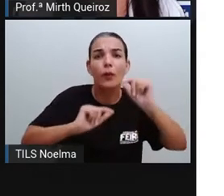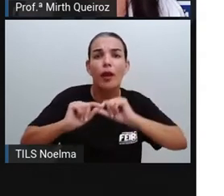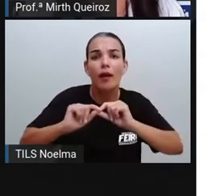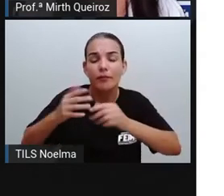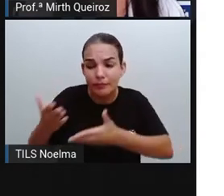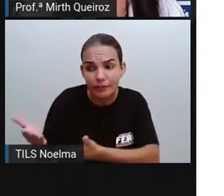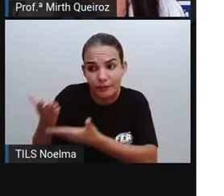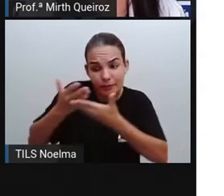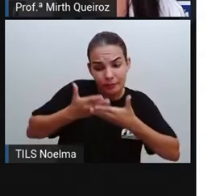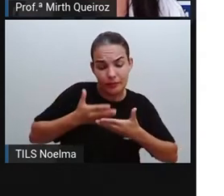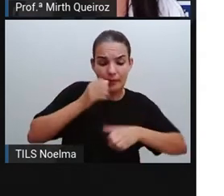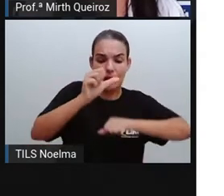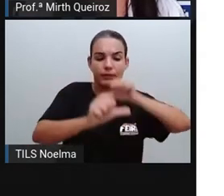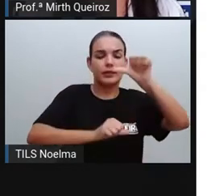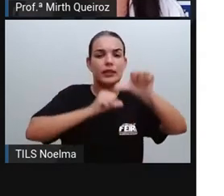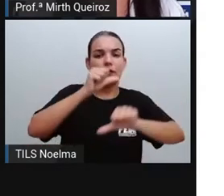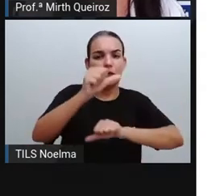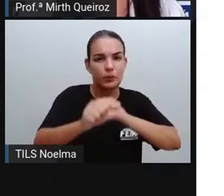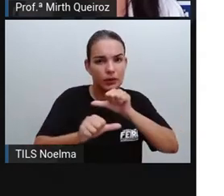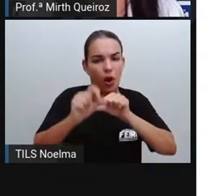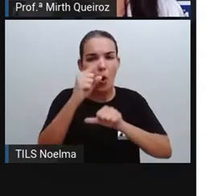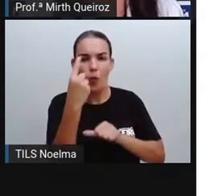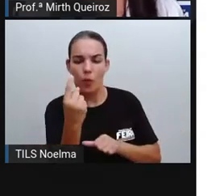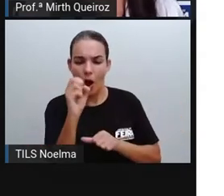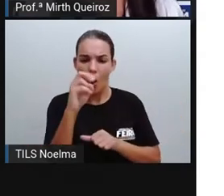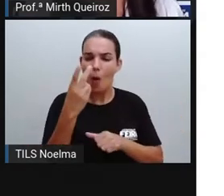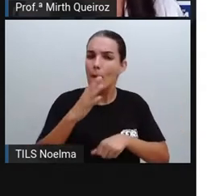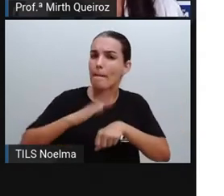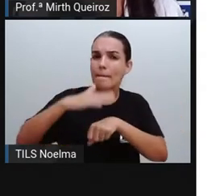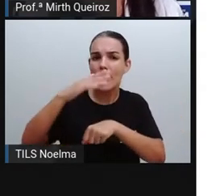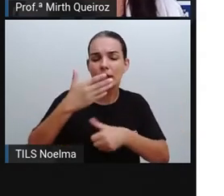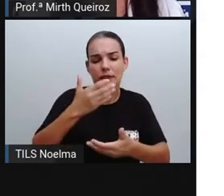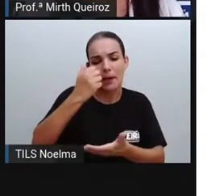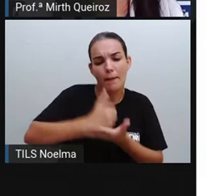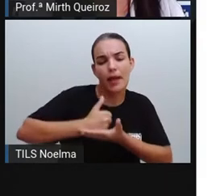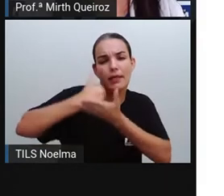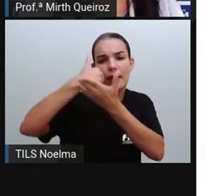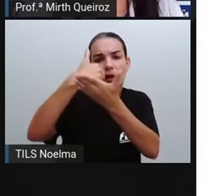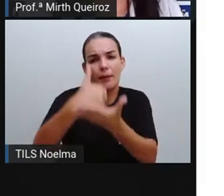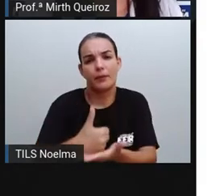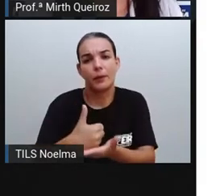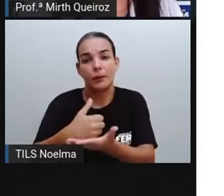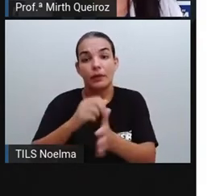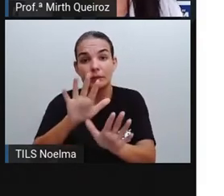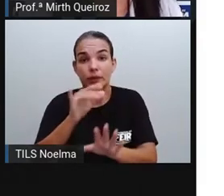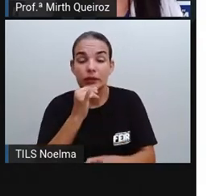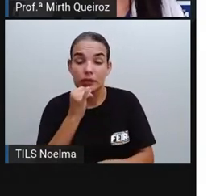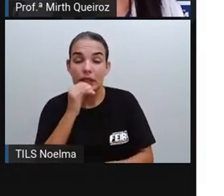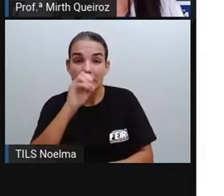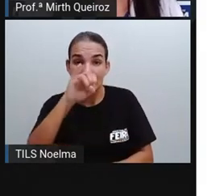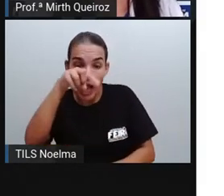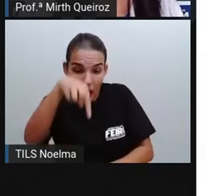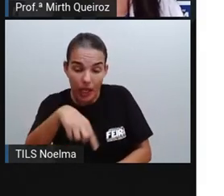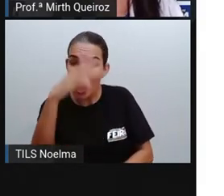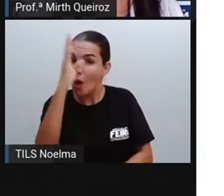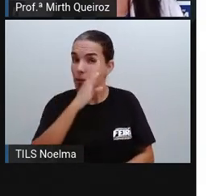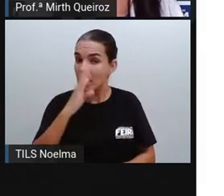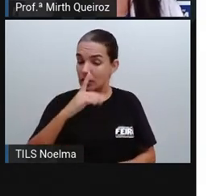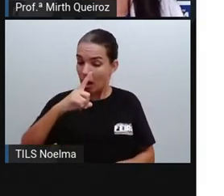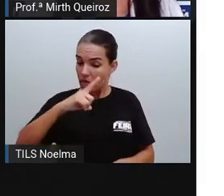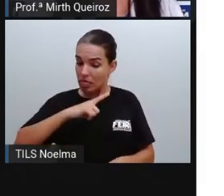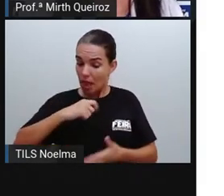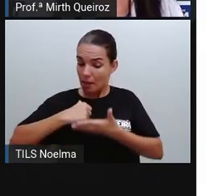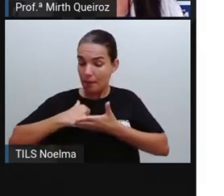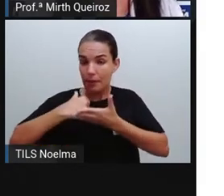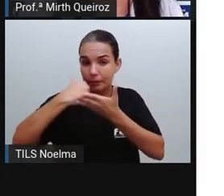da transformação de uma ou mais matérias-primas. E se no Brasil tem certa matéria-prima